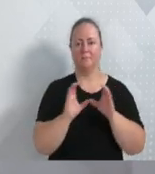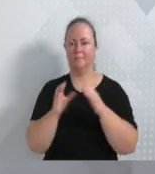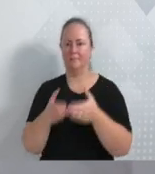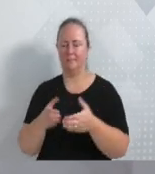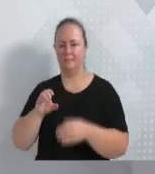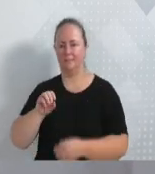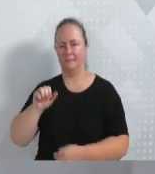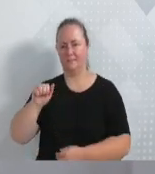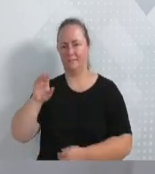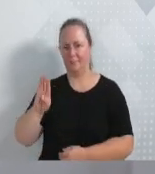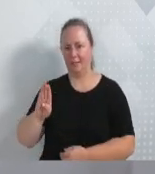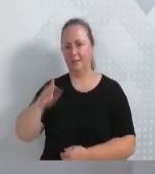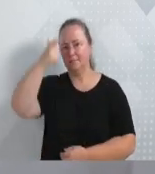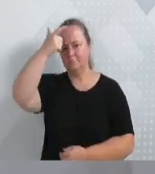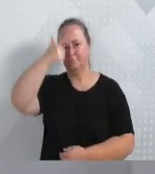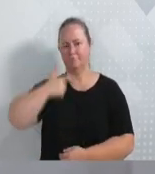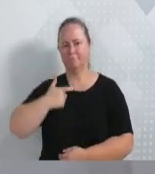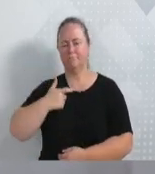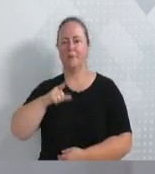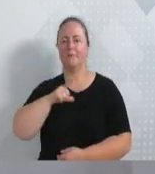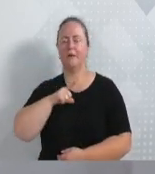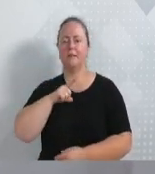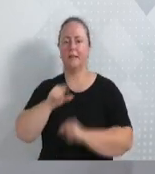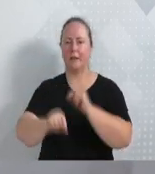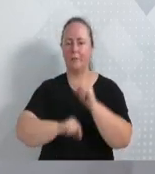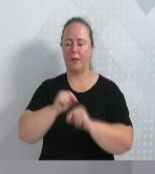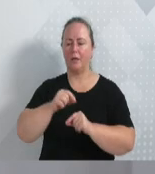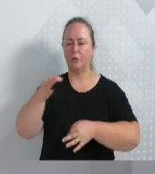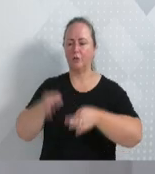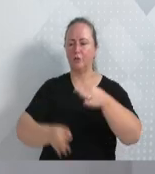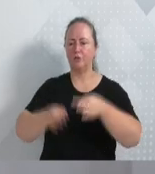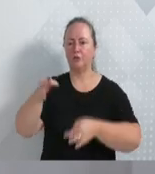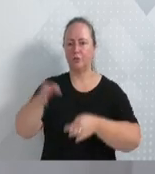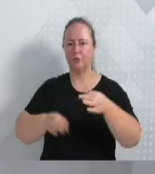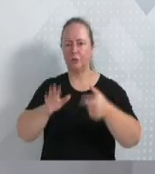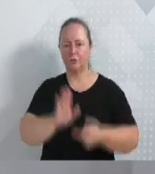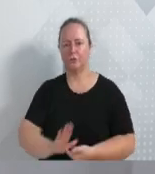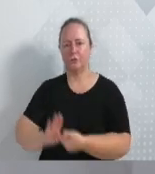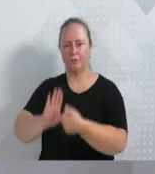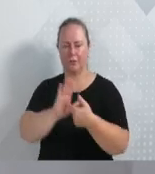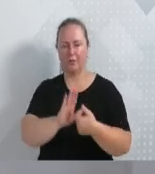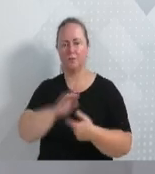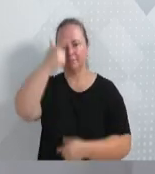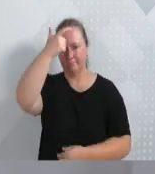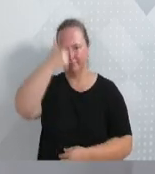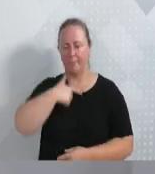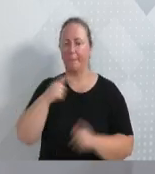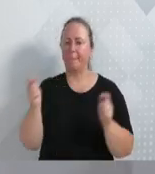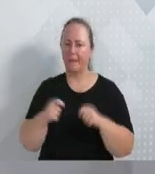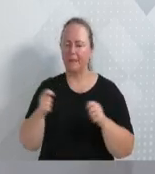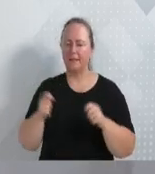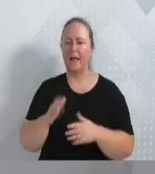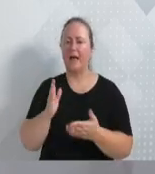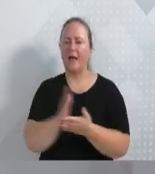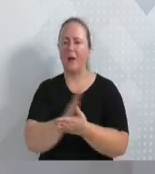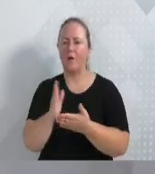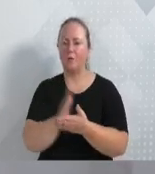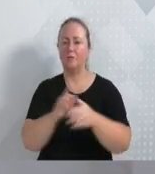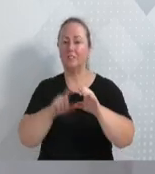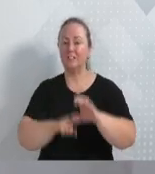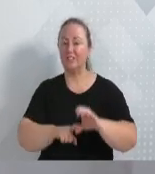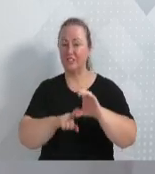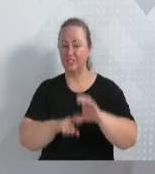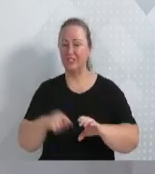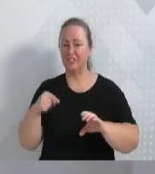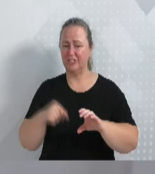OAB Cidadã, que oferecerá direcionamentos jurídicos para o cidadão que possua dívidas específicas do campo do